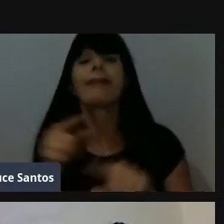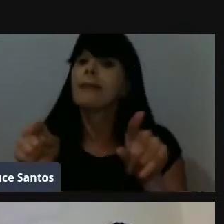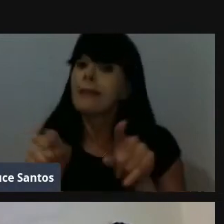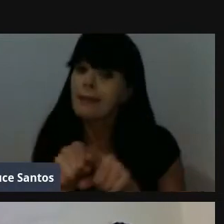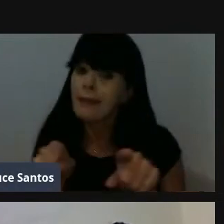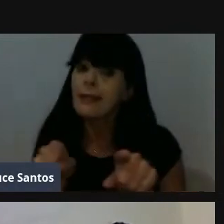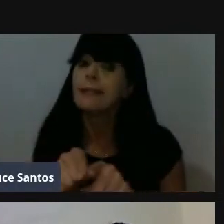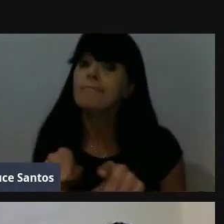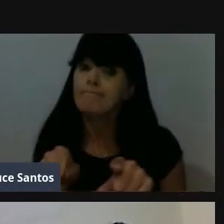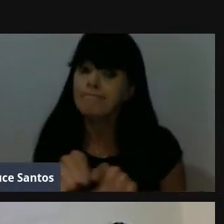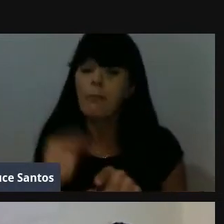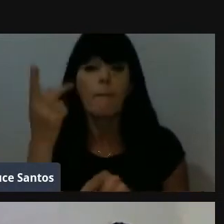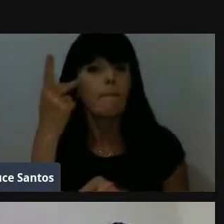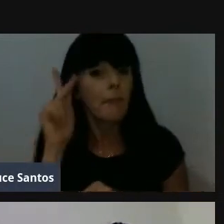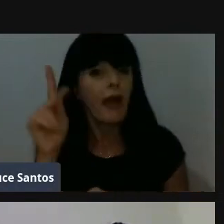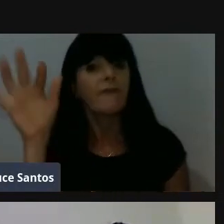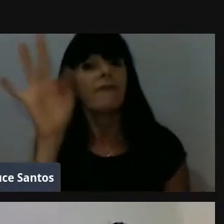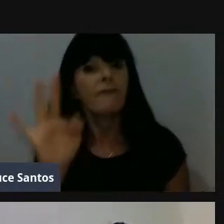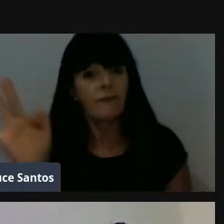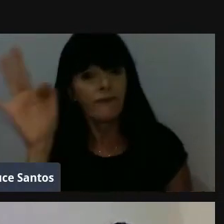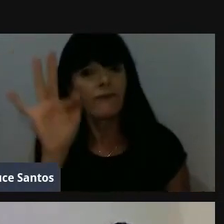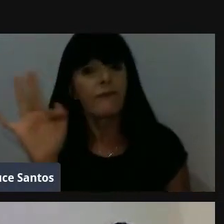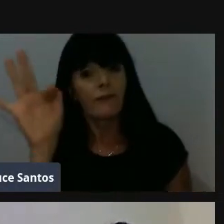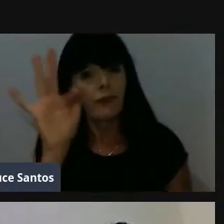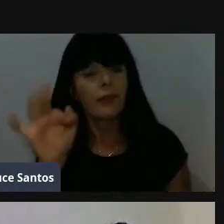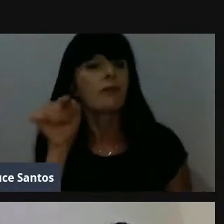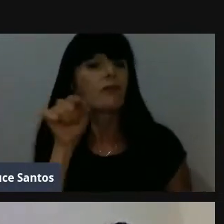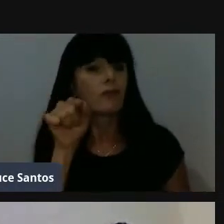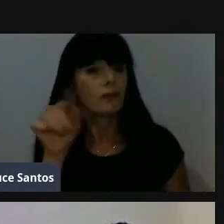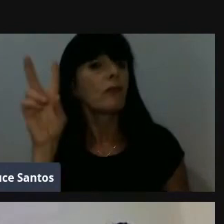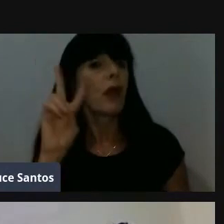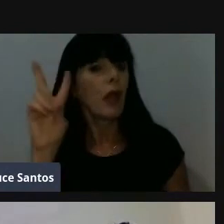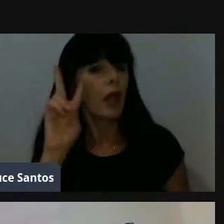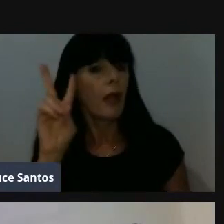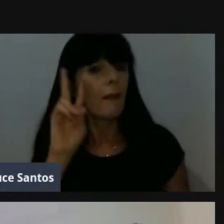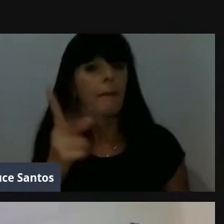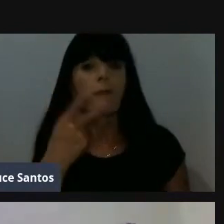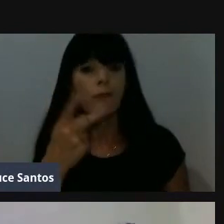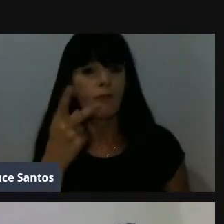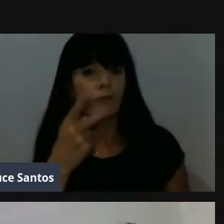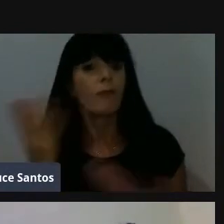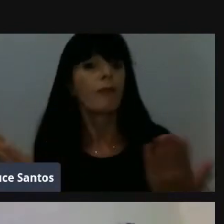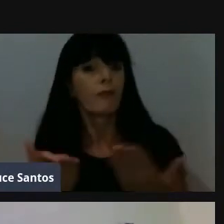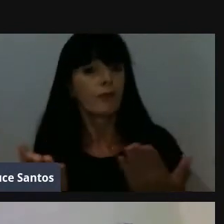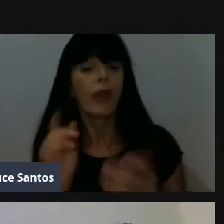até para a faculdade, tá? Vocês vão lembrar do que eu estou falando aqui agora, aqueles que não entraram,